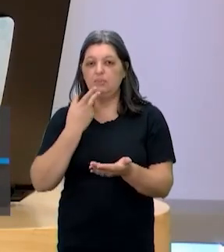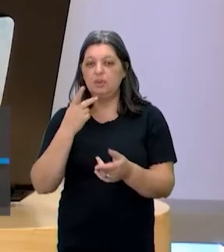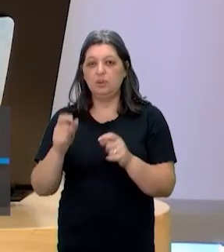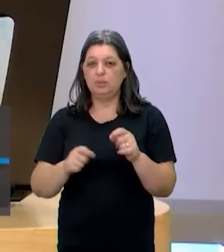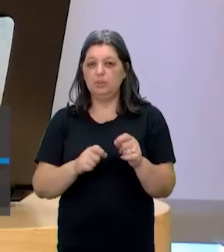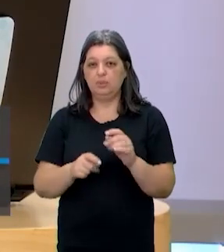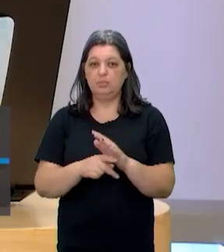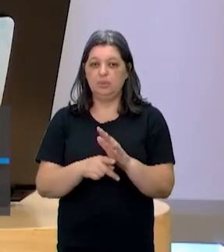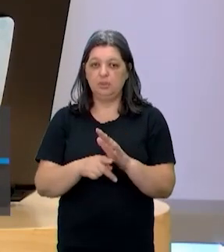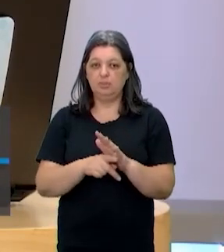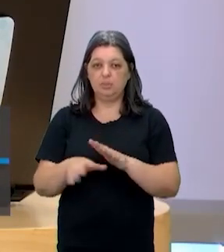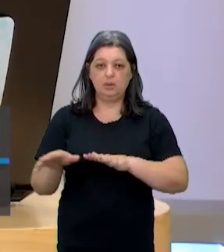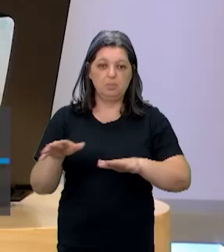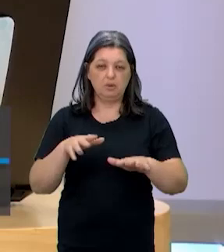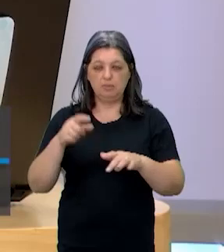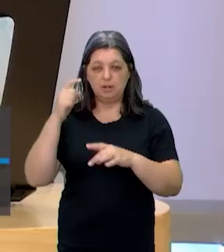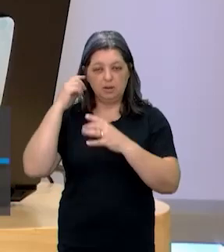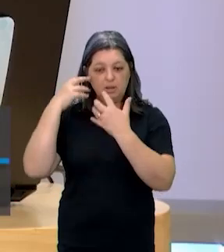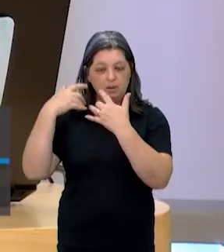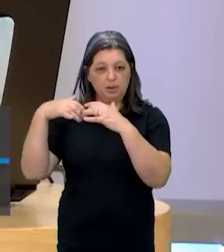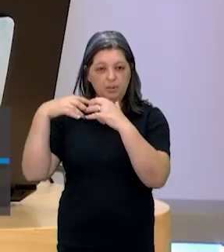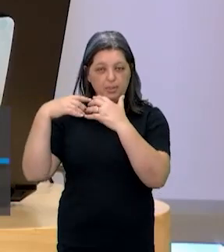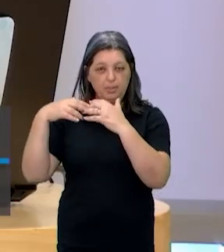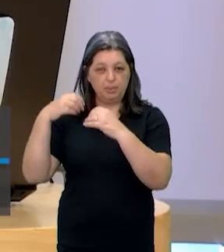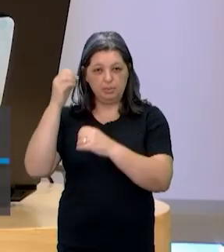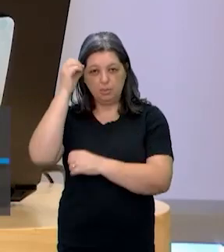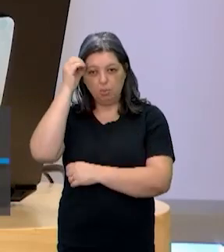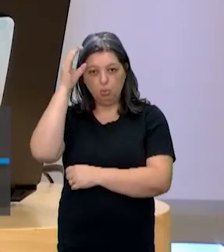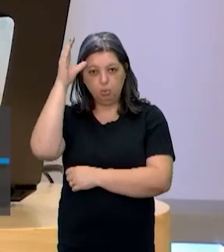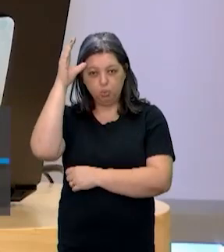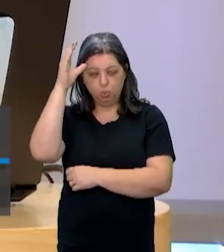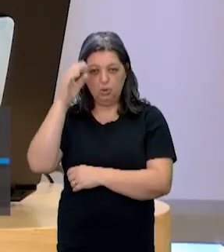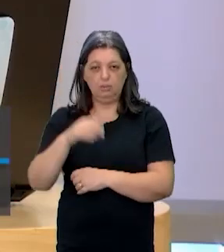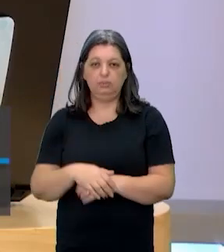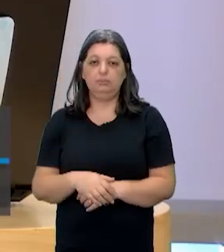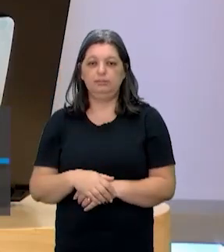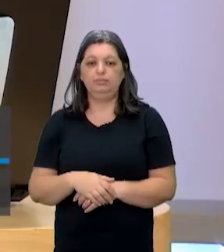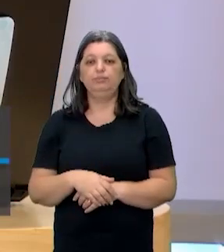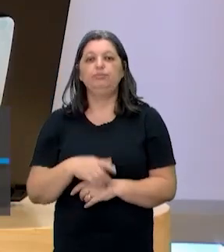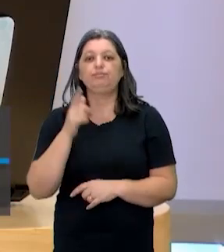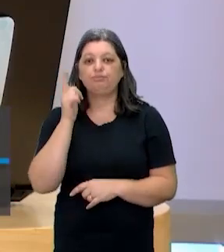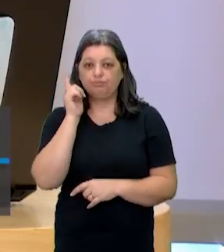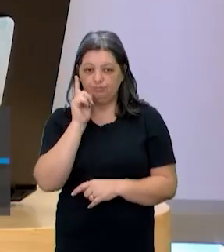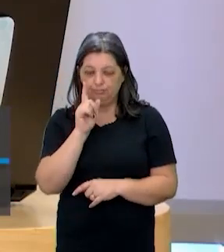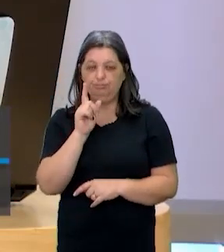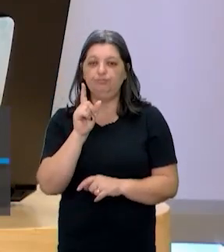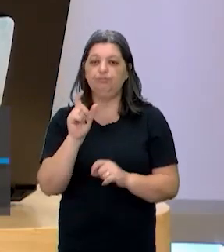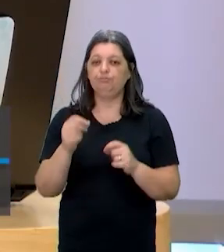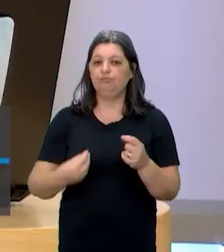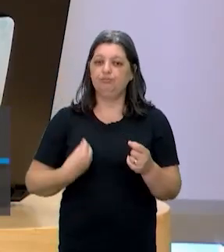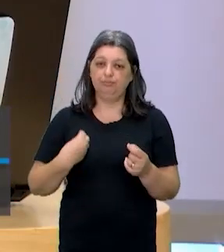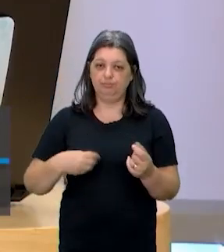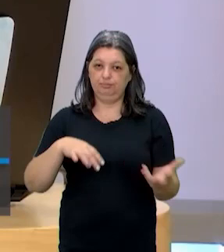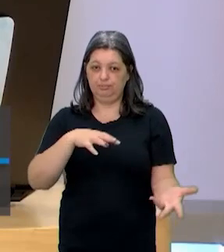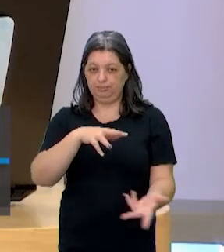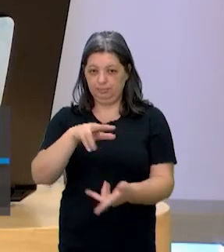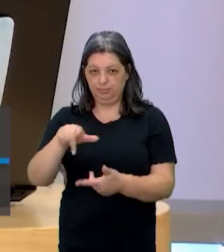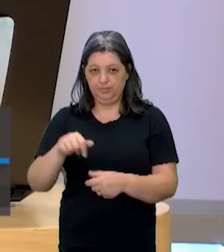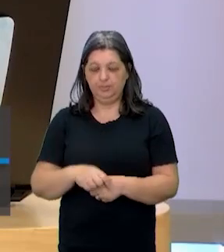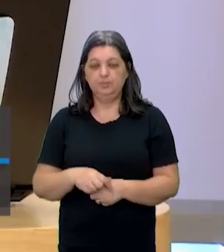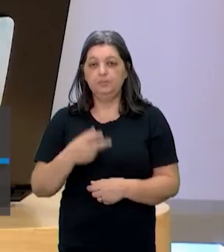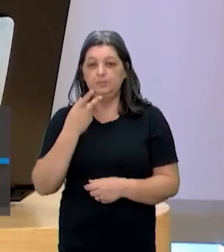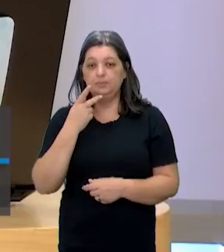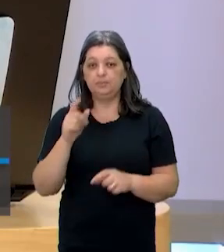movimenta os nossos cérebros e nos faz crescer, ficar mais inteligentes, mais fortes para enfrentar esse mundo. Então, para falarmos sobre